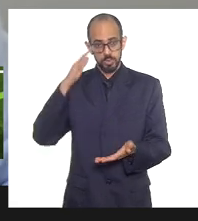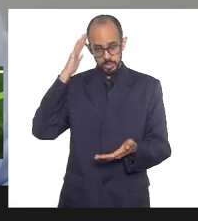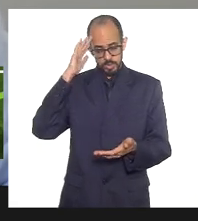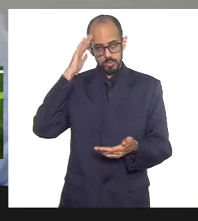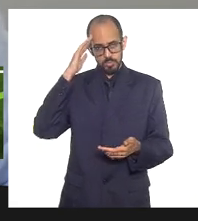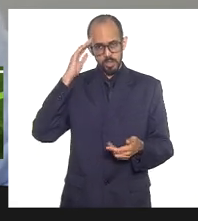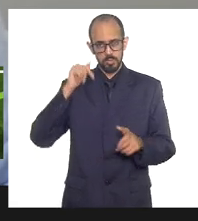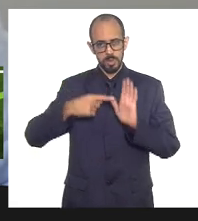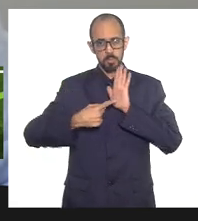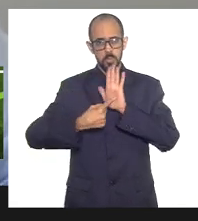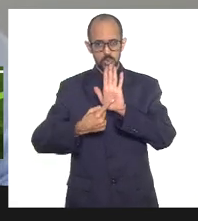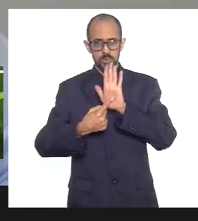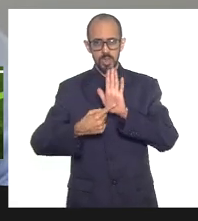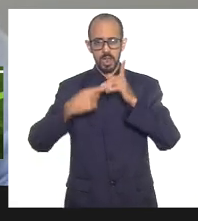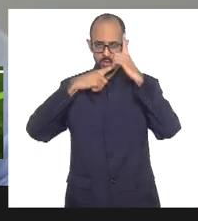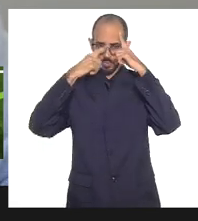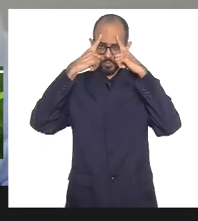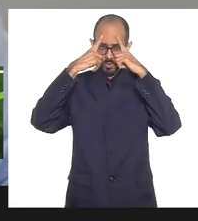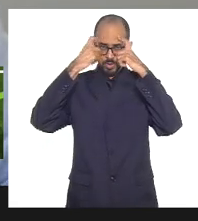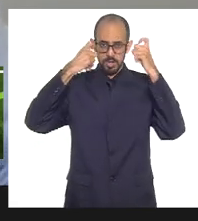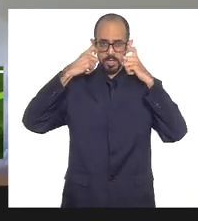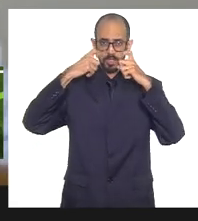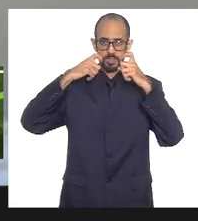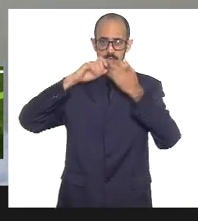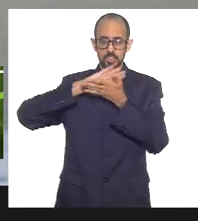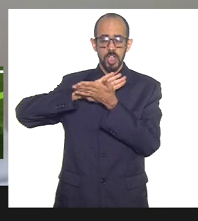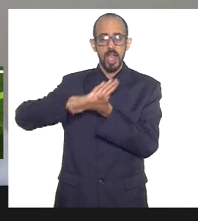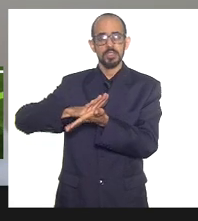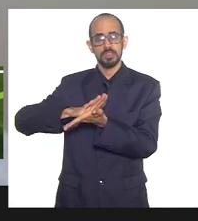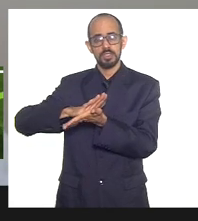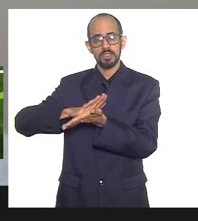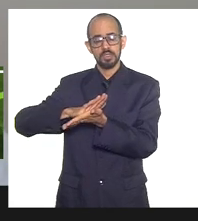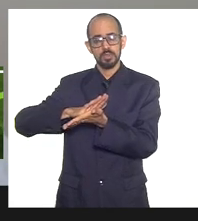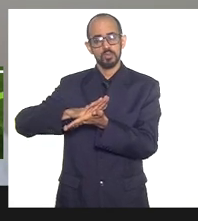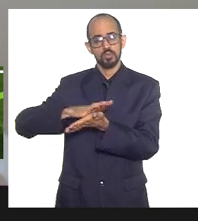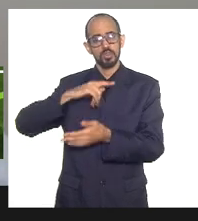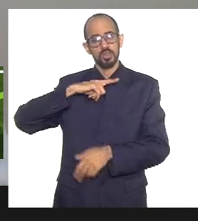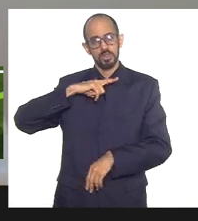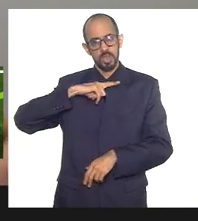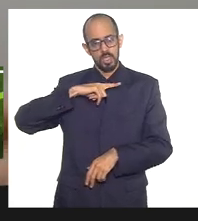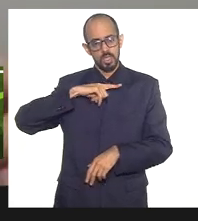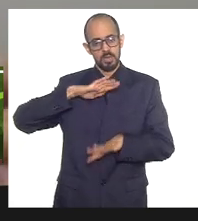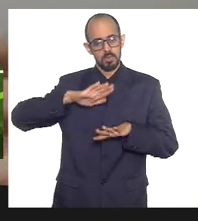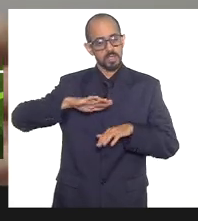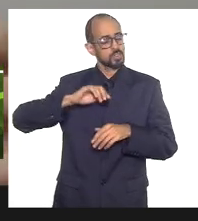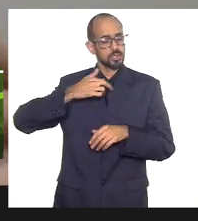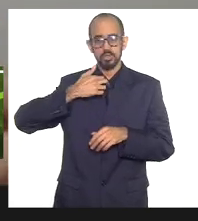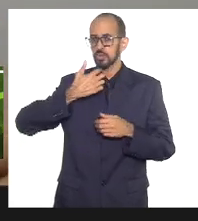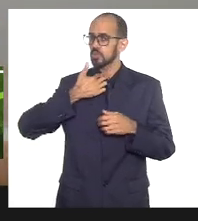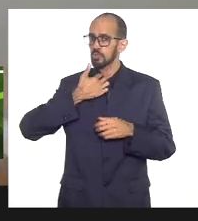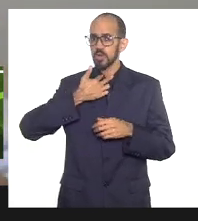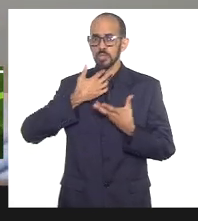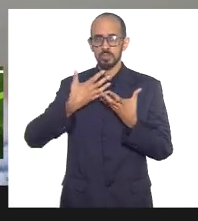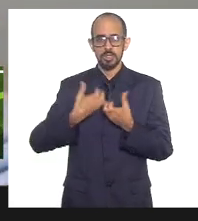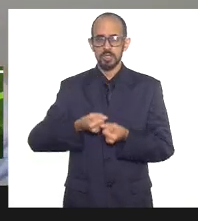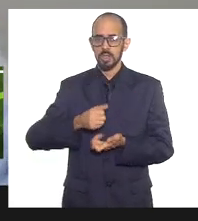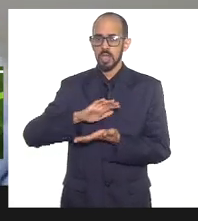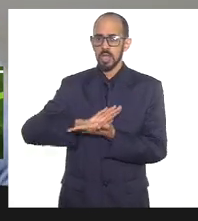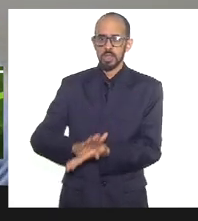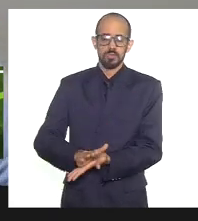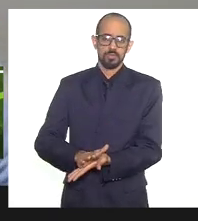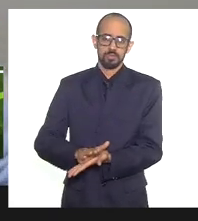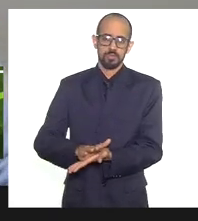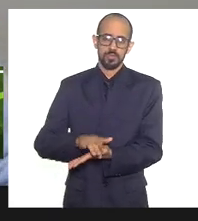casos de violência, os casos de racismo que se expressam nesse campo, então intolerância não, intolerância é algo mais